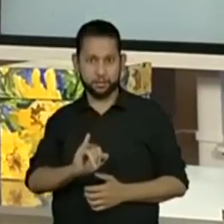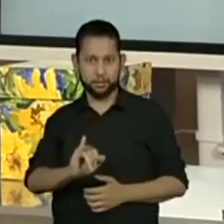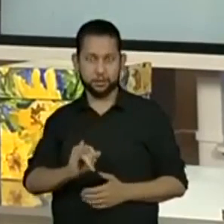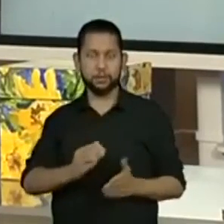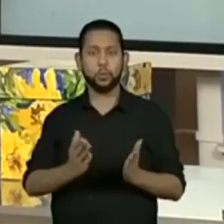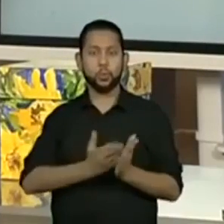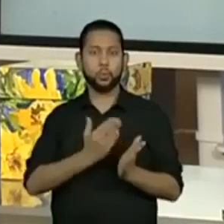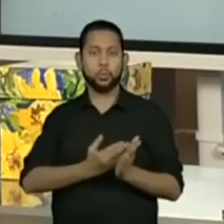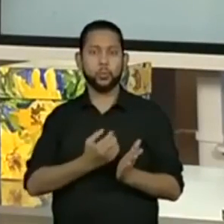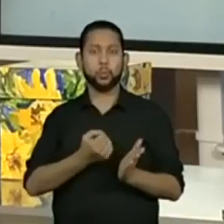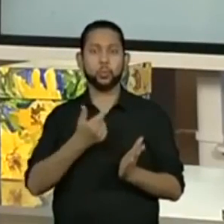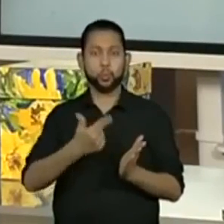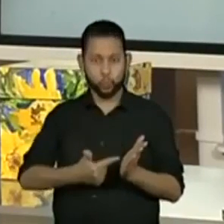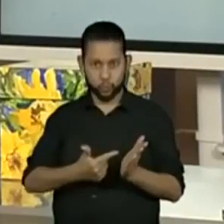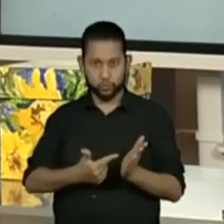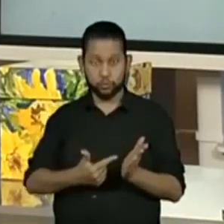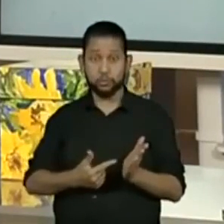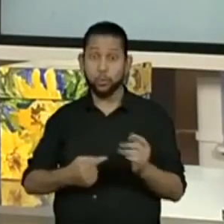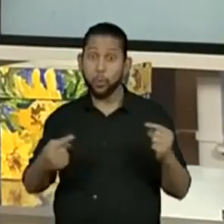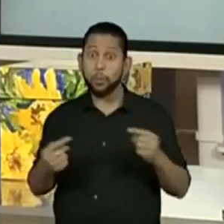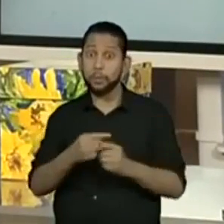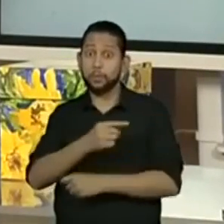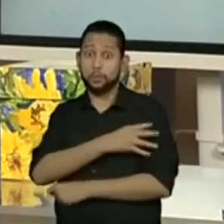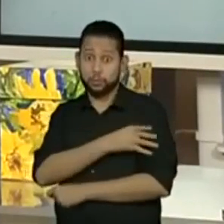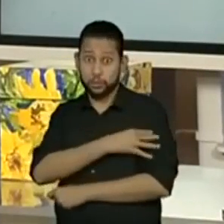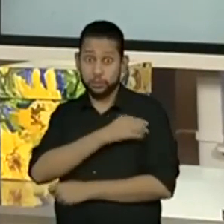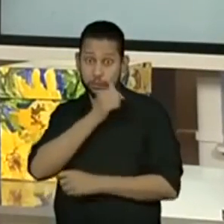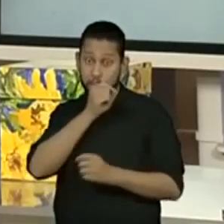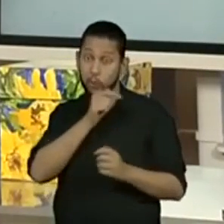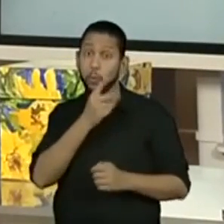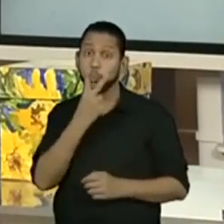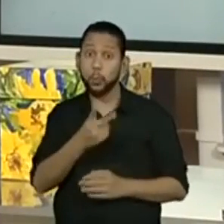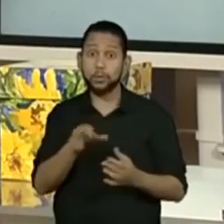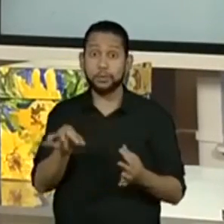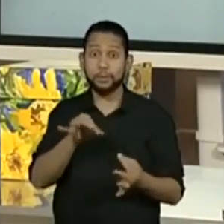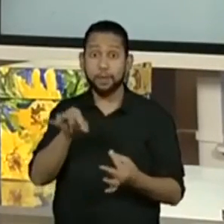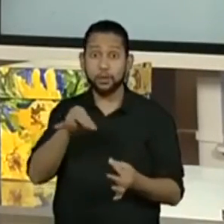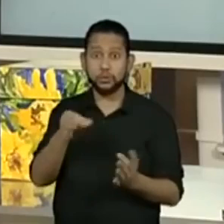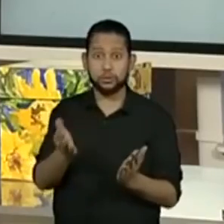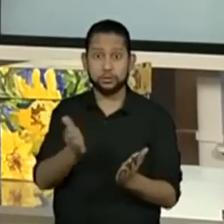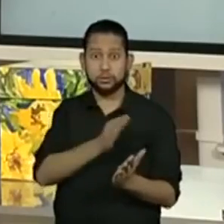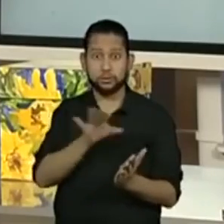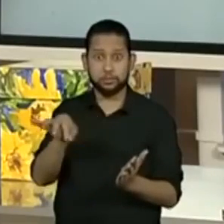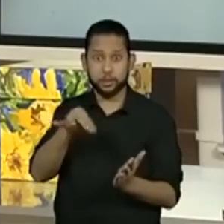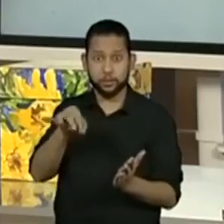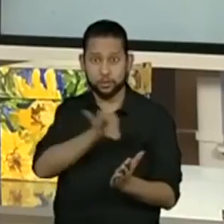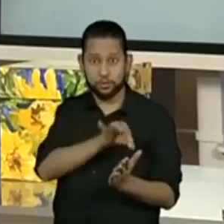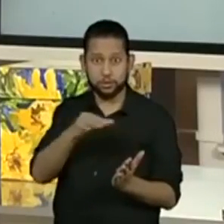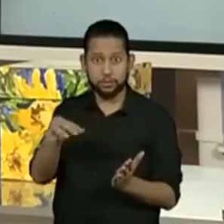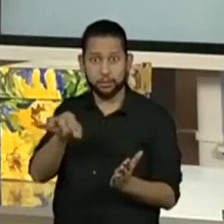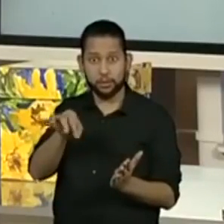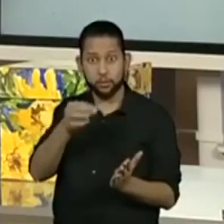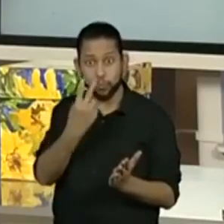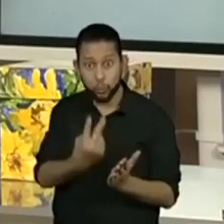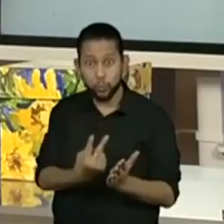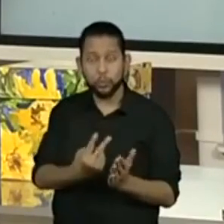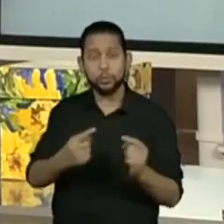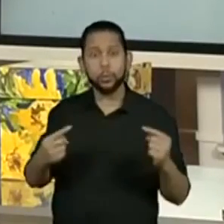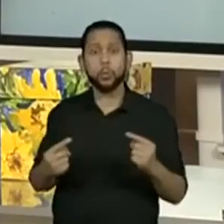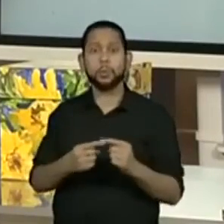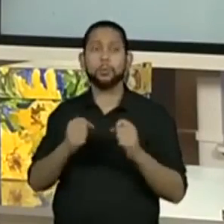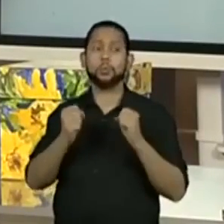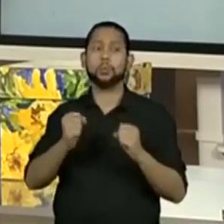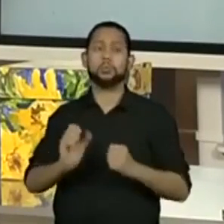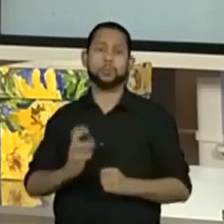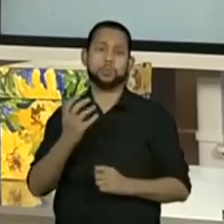do quarto ano, nós temos lá duas páginas praticamente de atividades relacionadas à probabilidade. Pro,